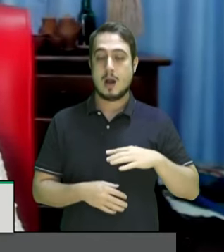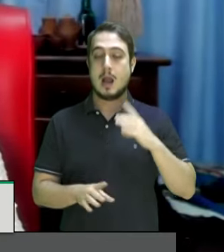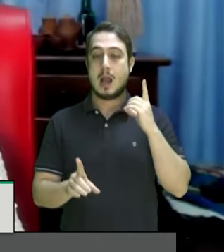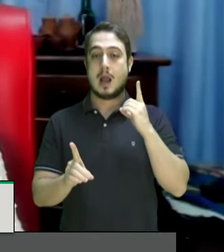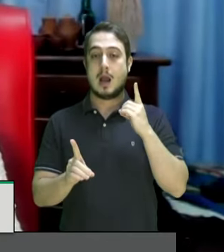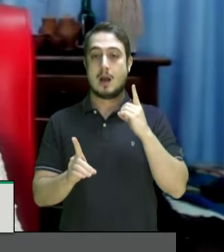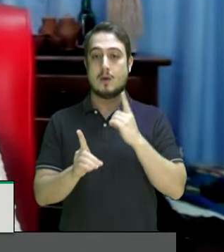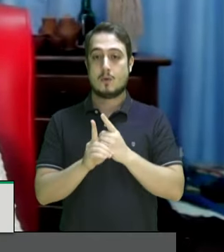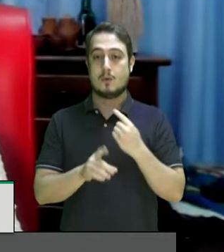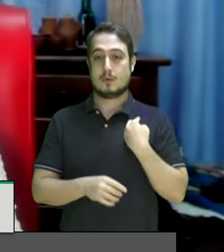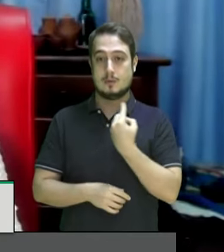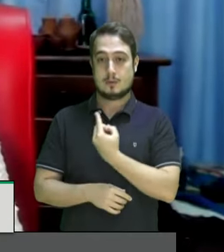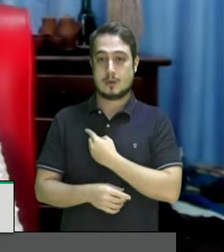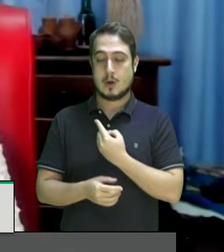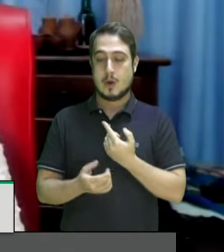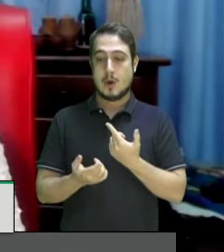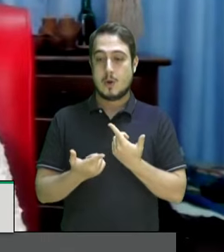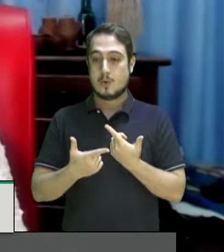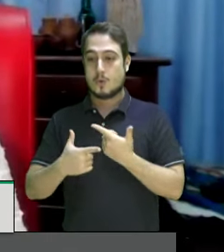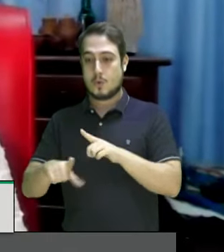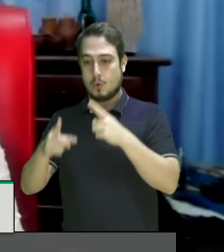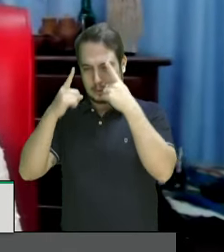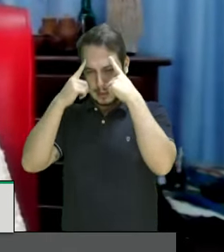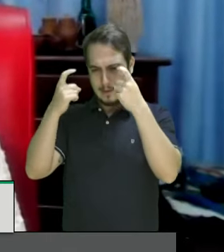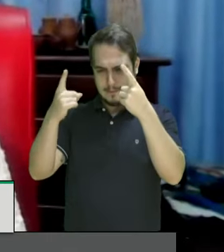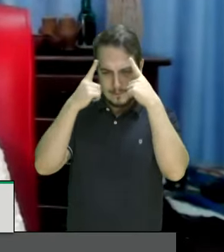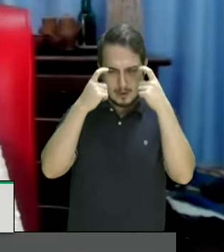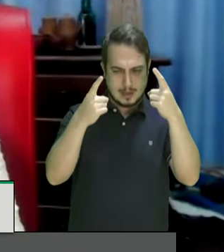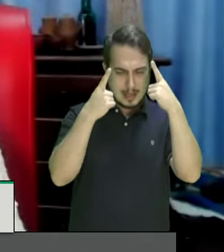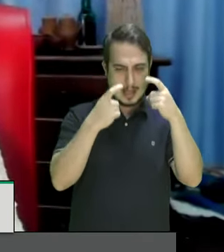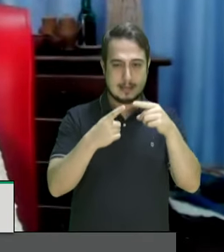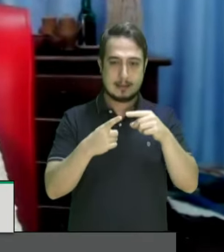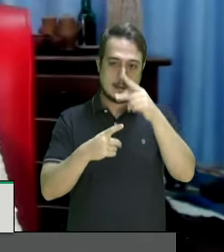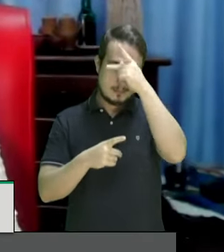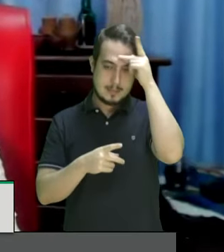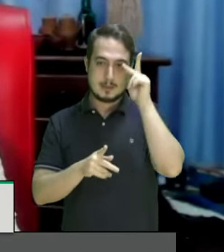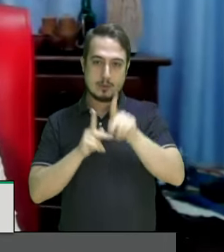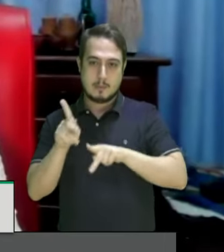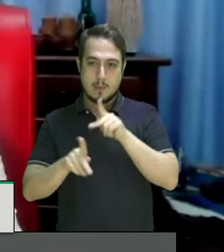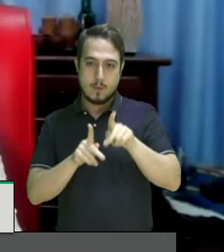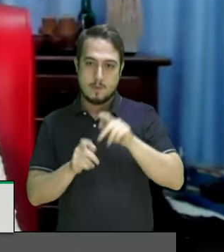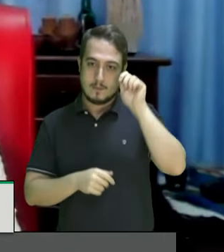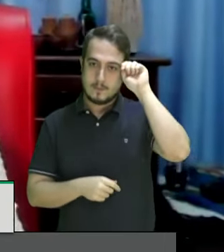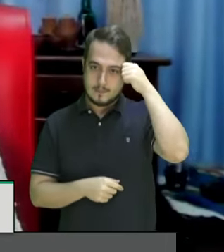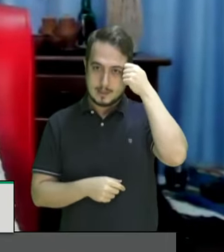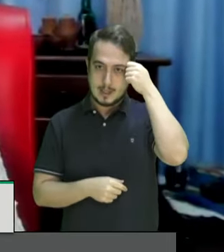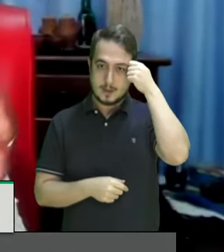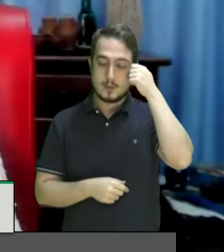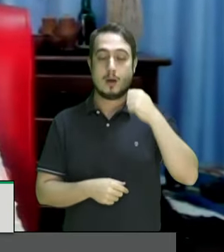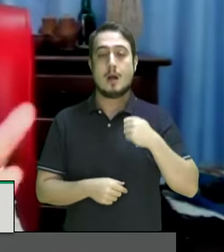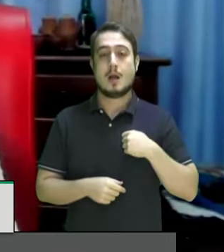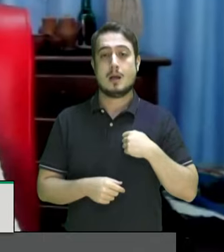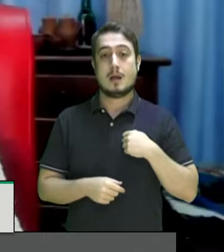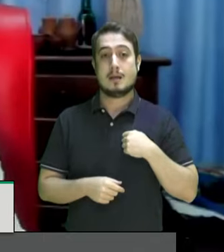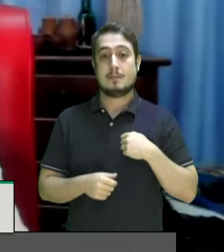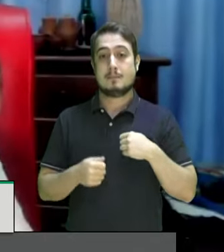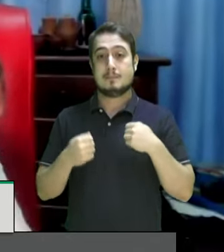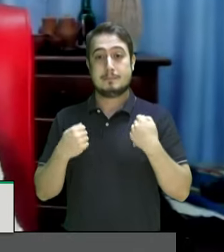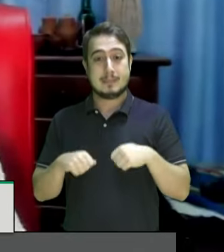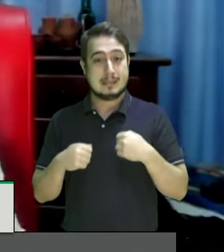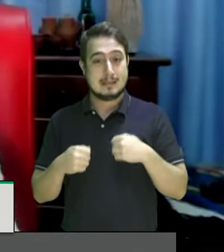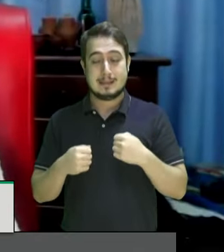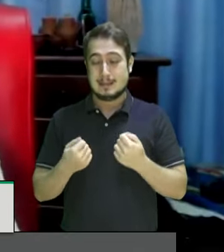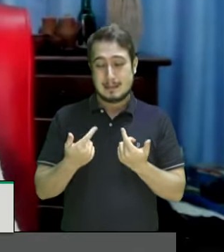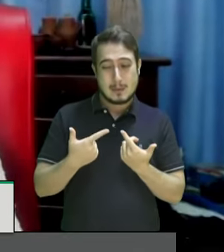para combater a violência contra as religiões de matriz africana nós não estamos dizendo outra coisa que não seja